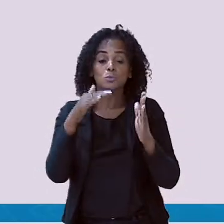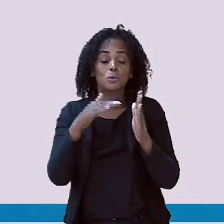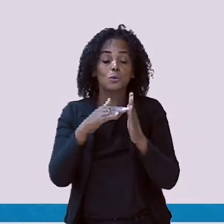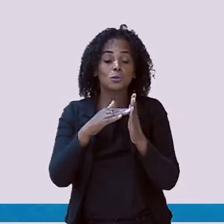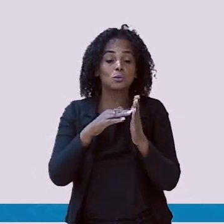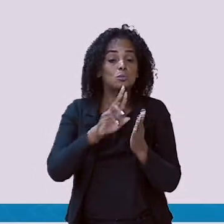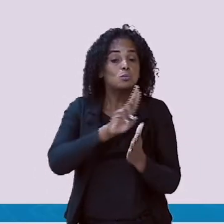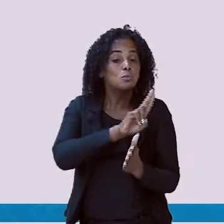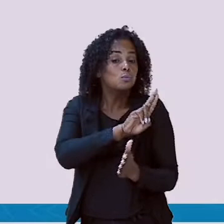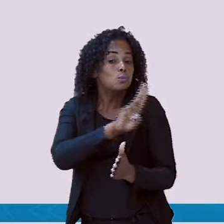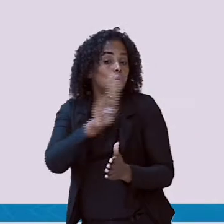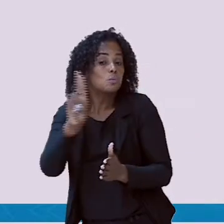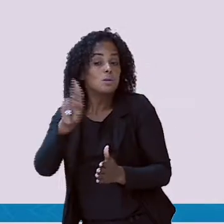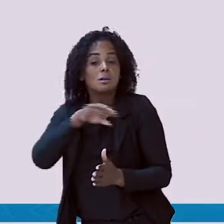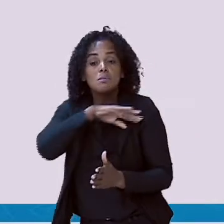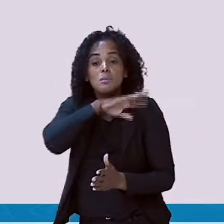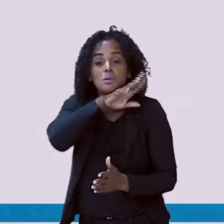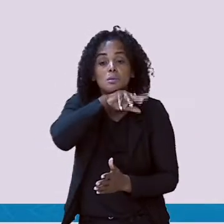Tatu,